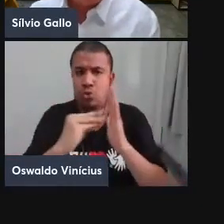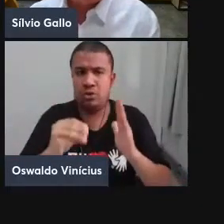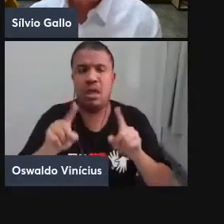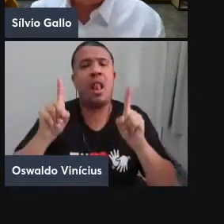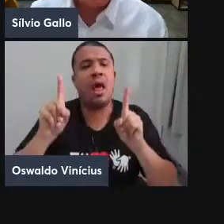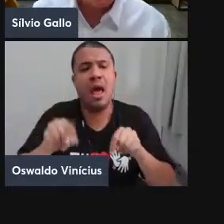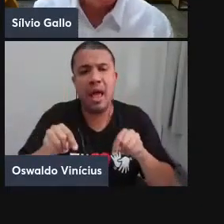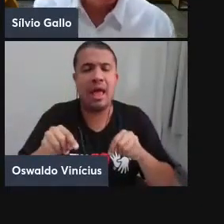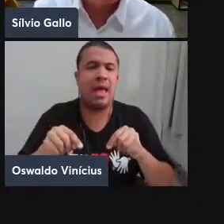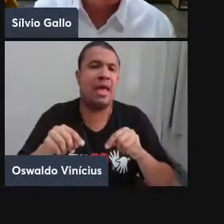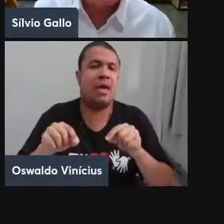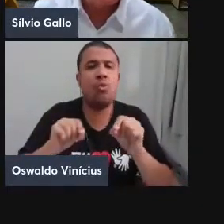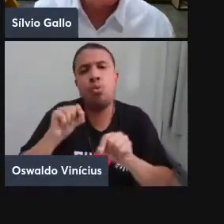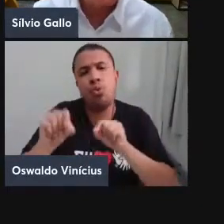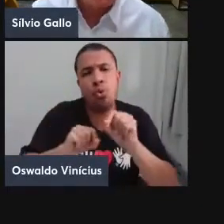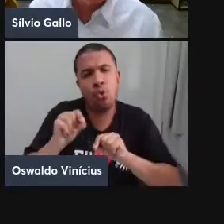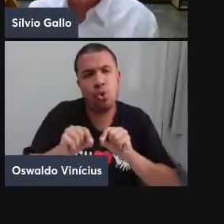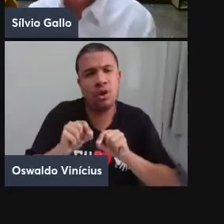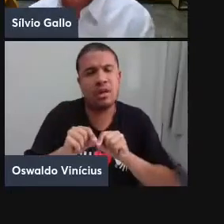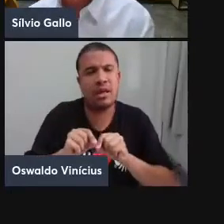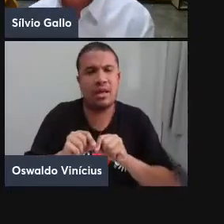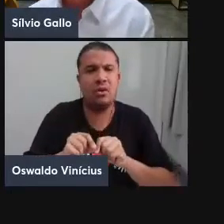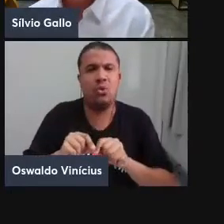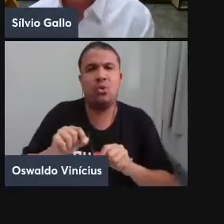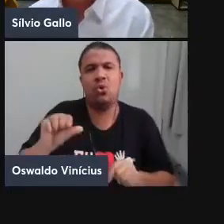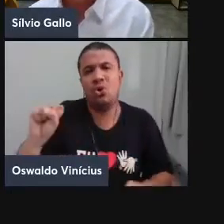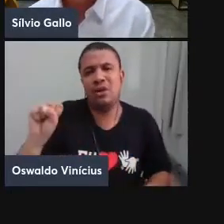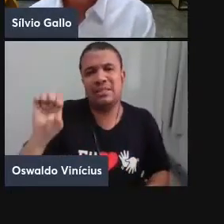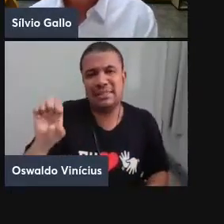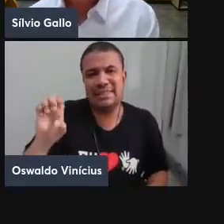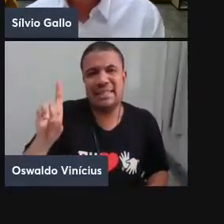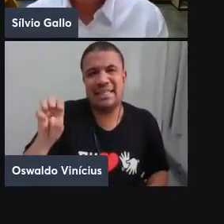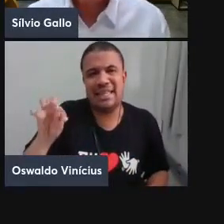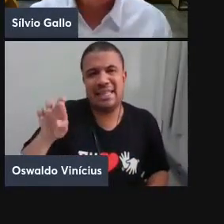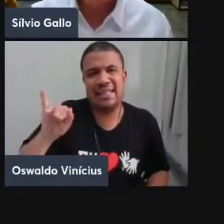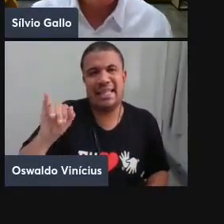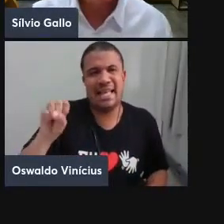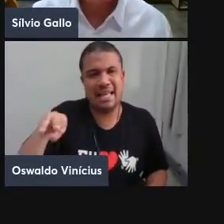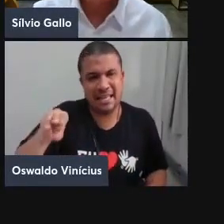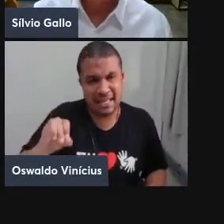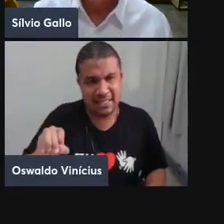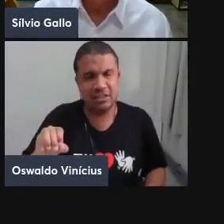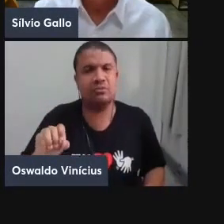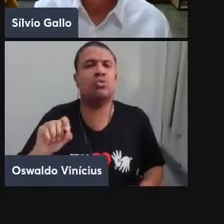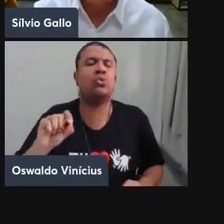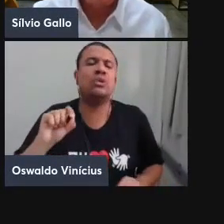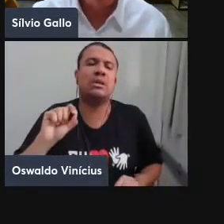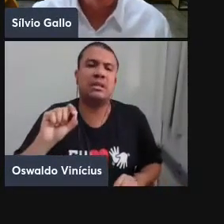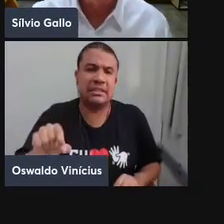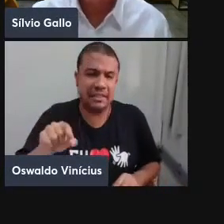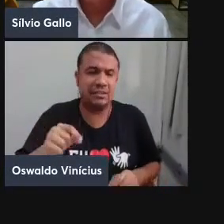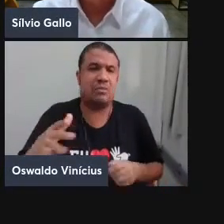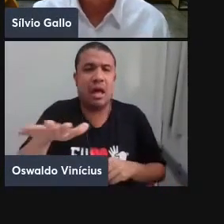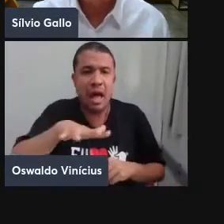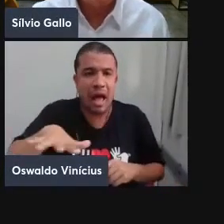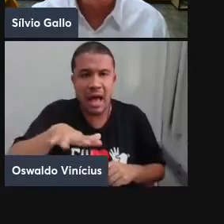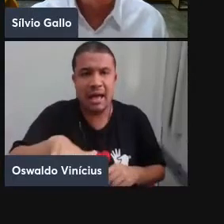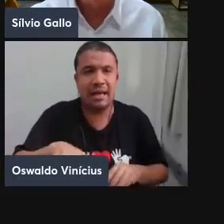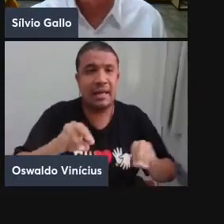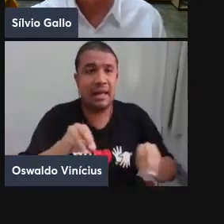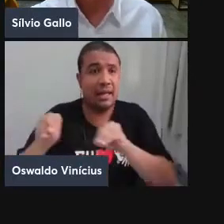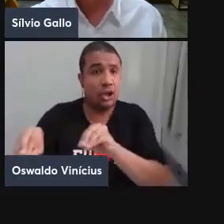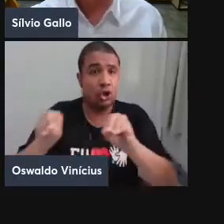é apenas trocar um sedentarismo por outro sedentarismo. Se a gente investe numa dimensão nômade, numa